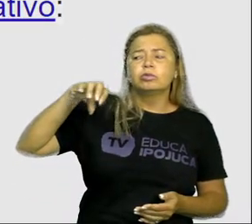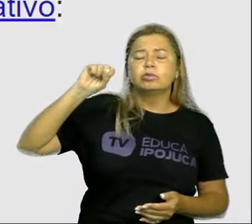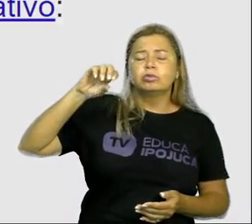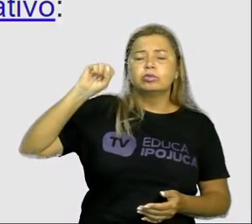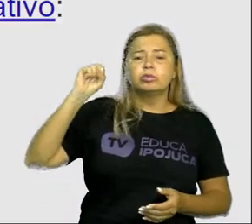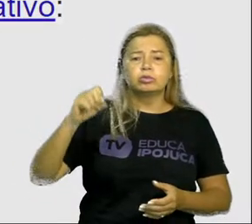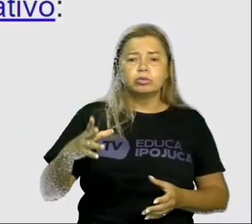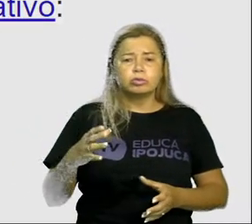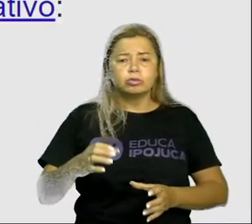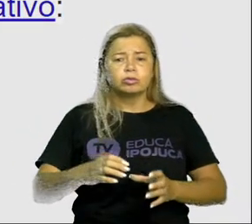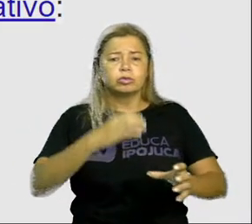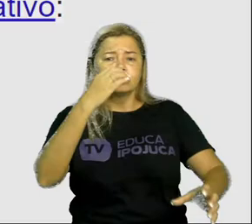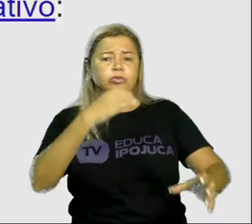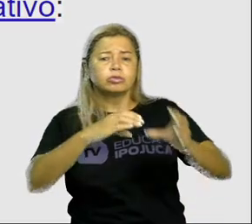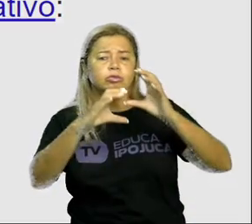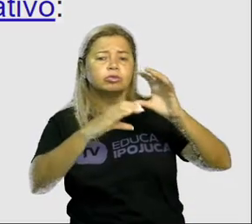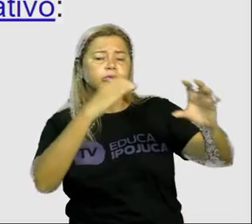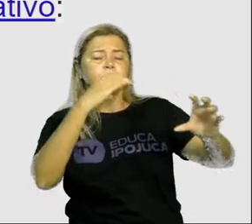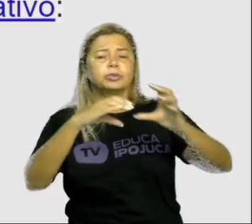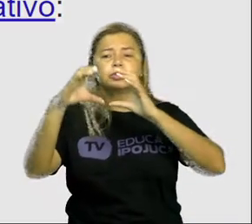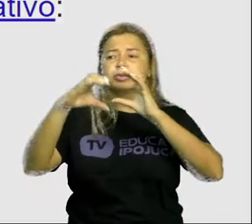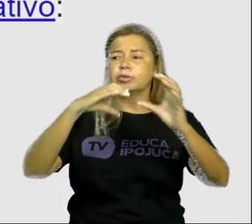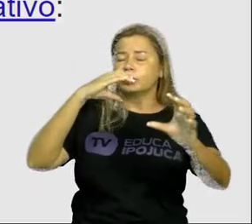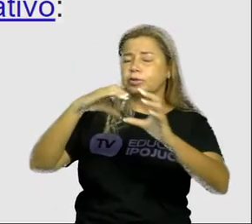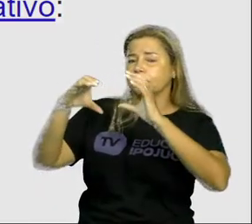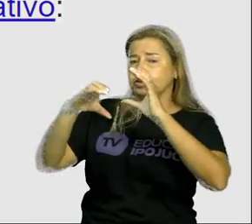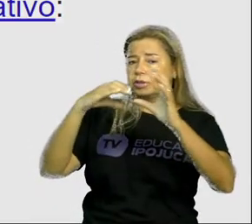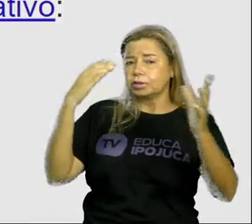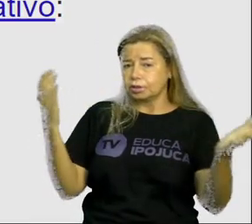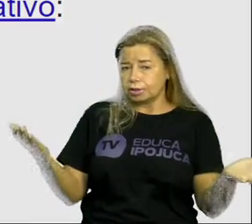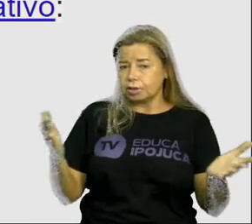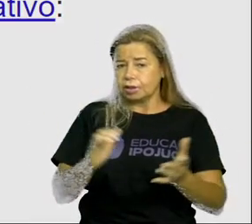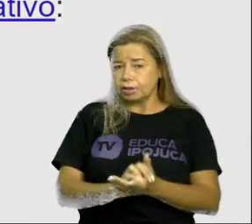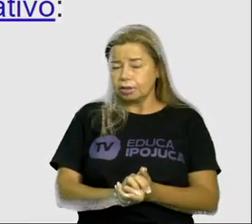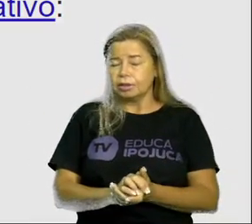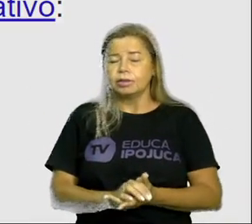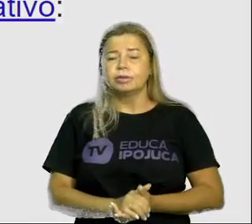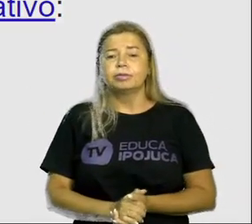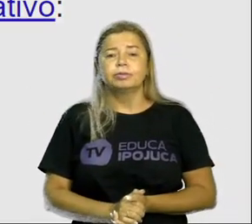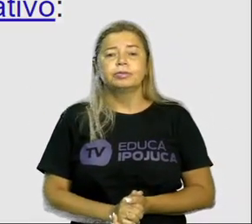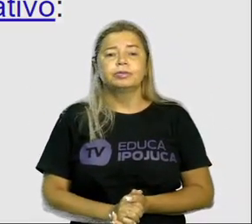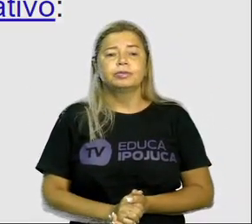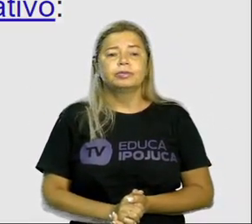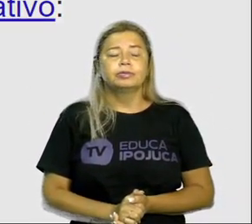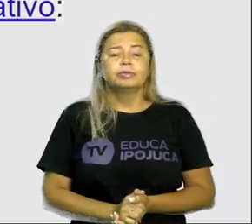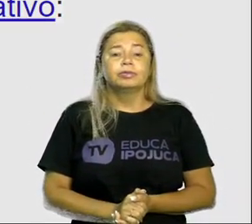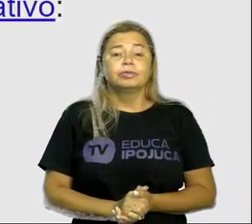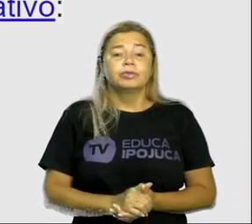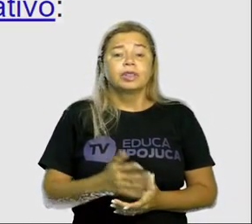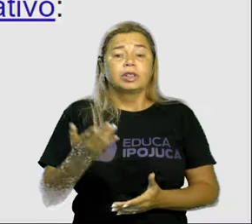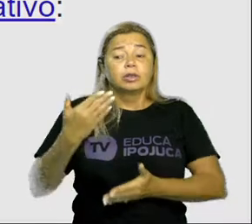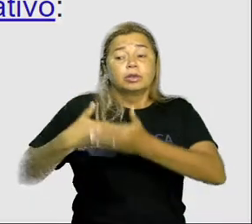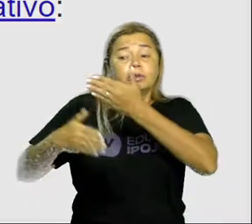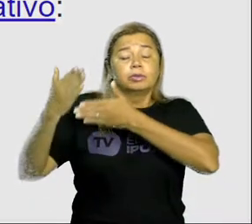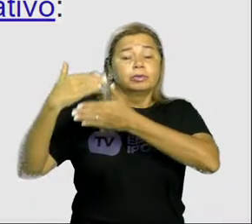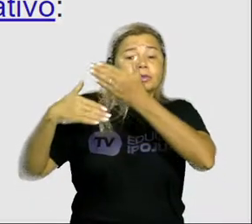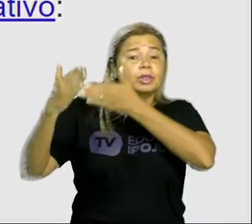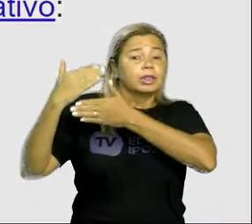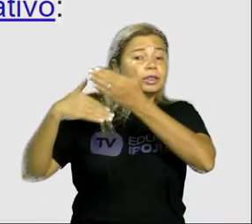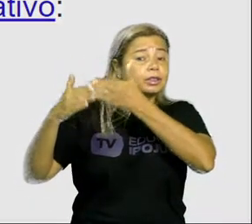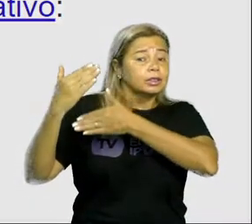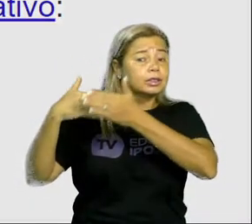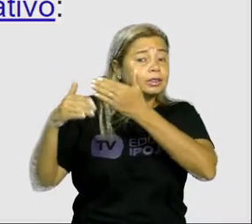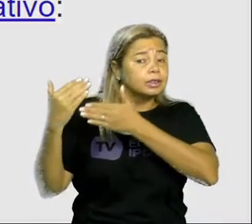Eu estou ouvindo música agora A gente chama isso de presente do indicativo No pretérito imperfeito do